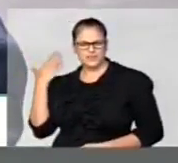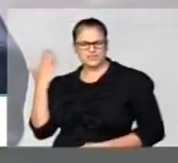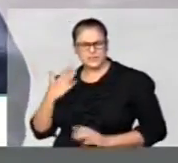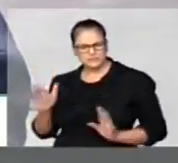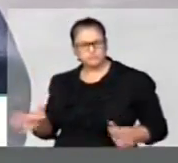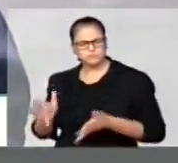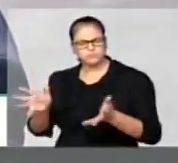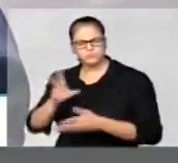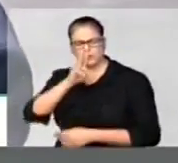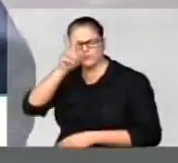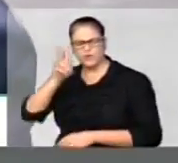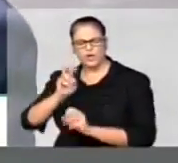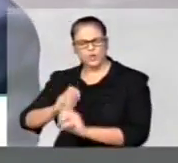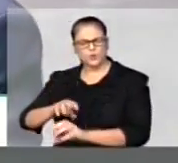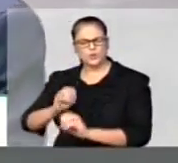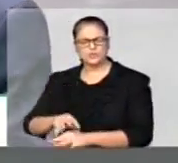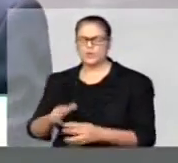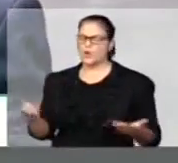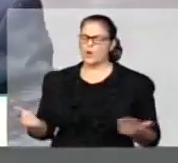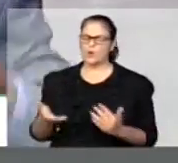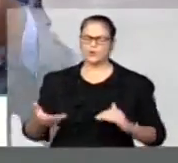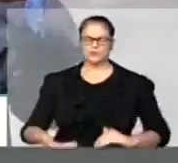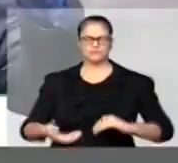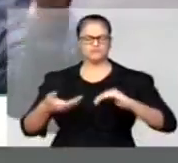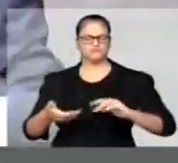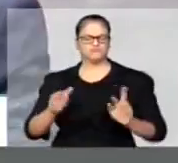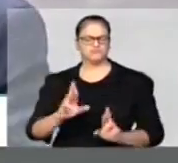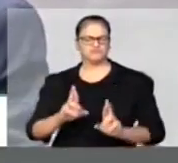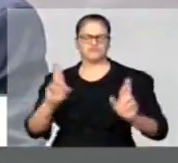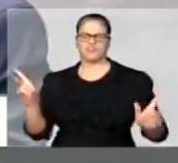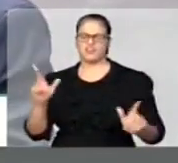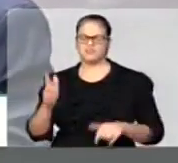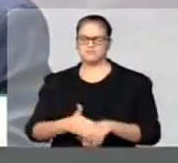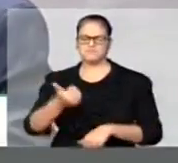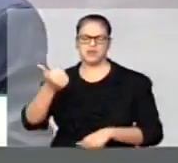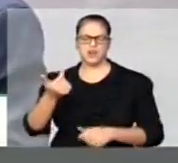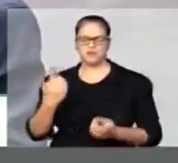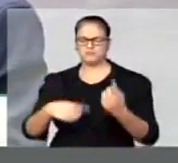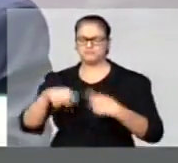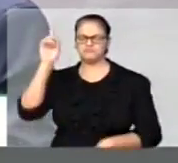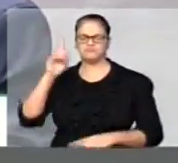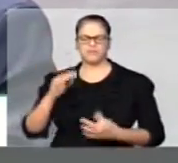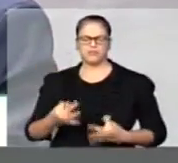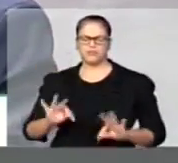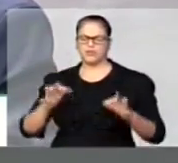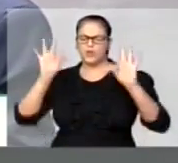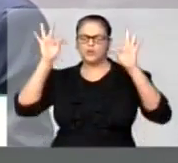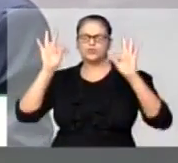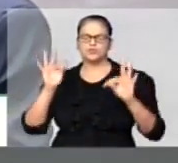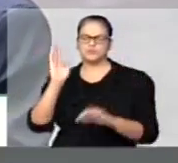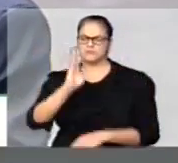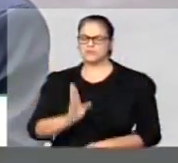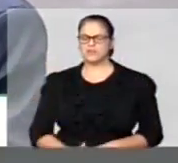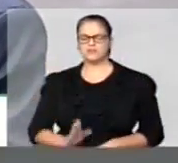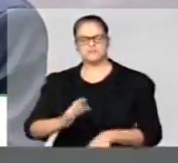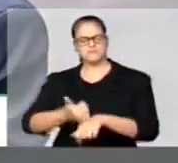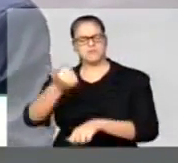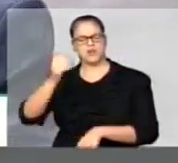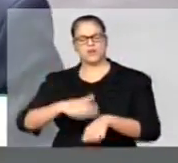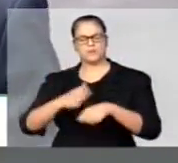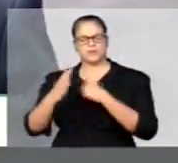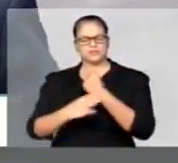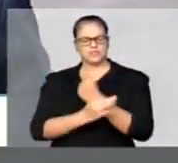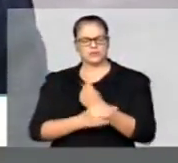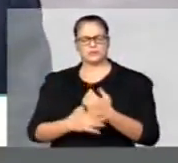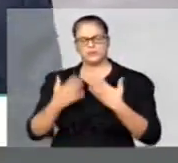o nosso congresso seria outro, o desenvolvimento tecnológico seria outro e nós estaríamos vivendo um país bem melhor, mais seguro